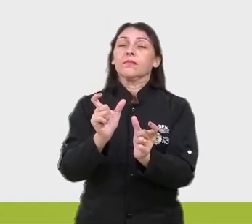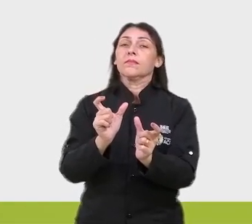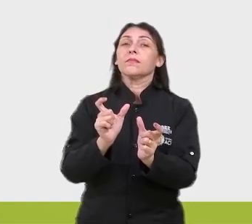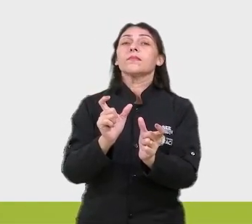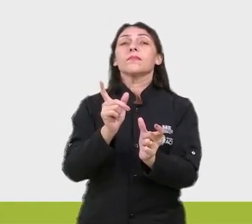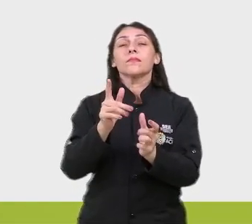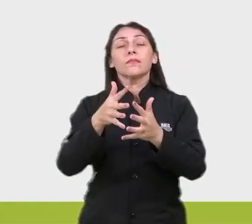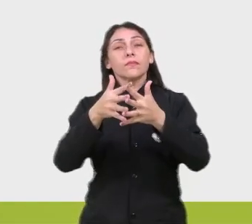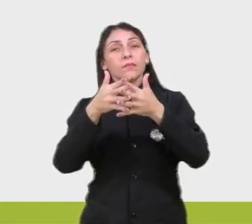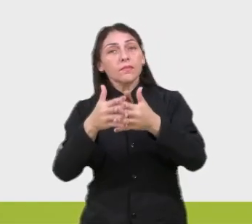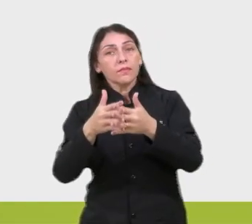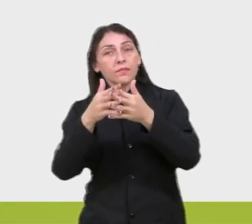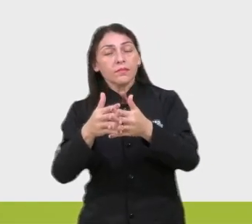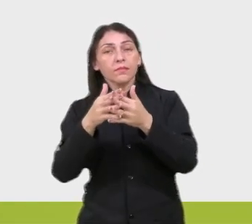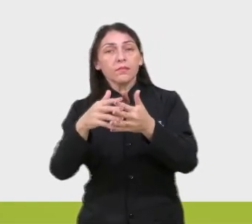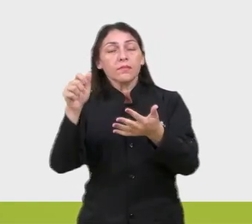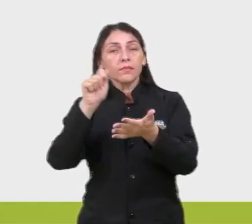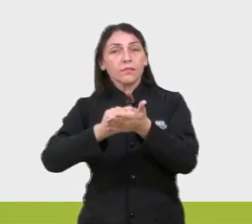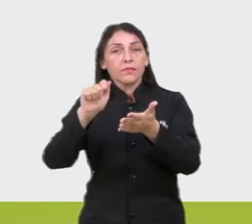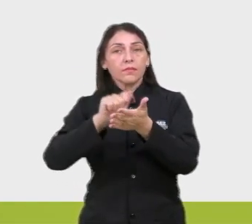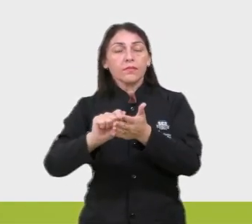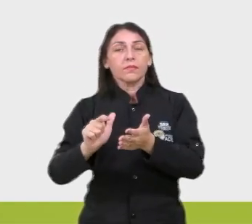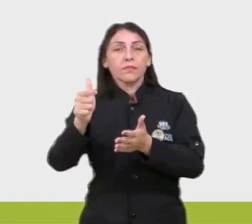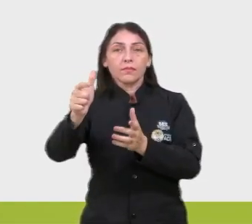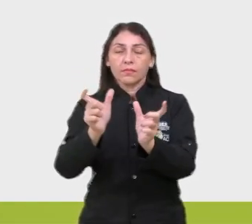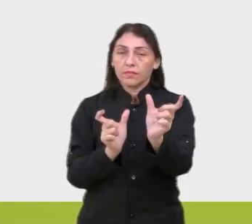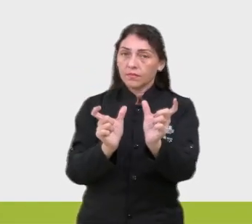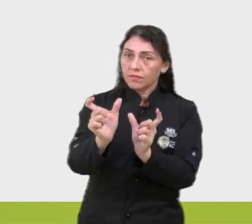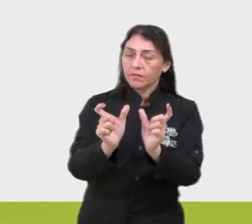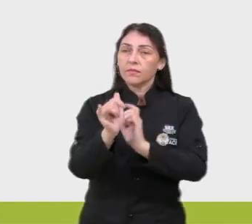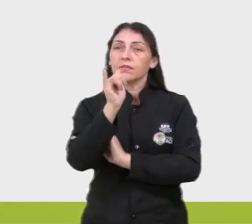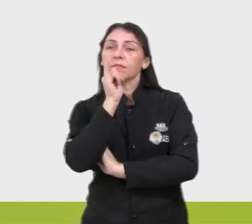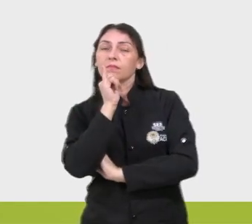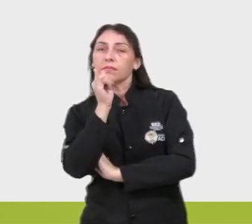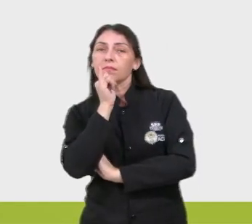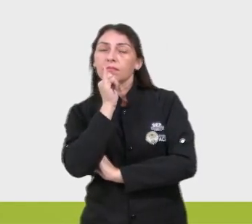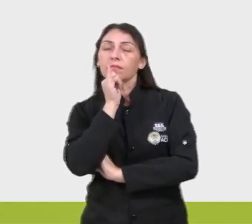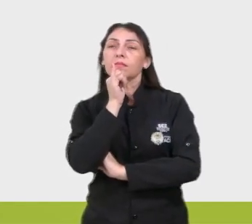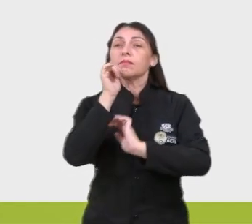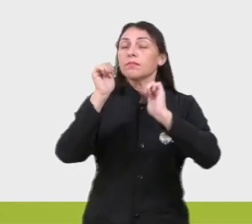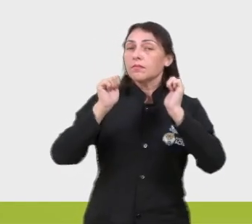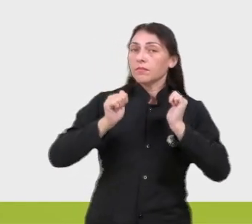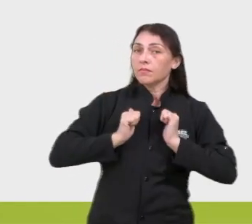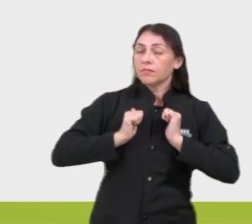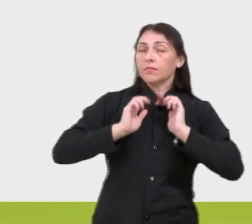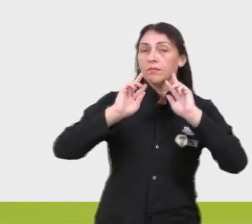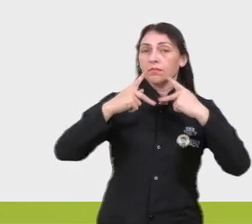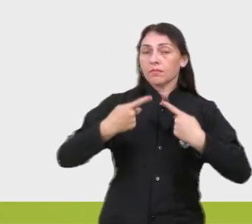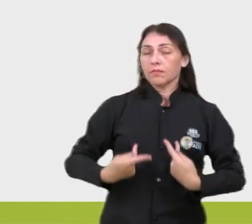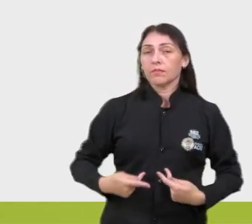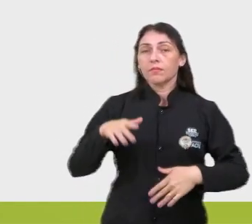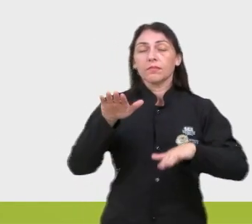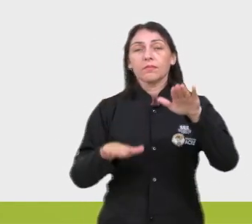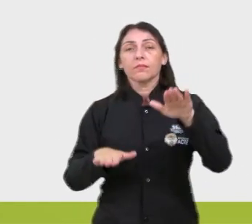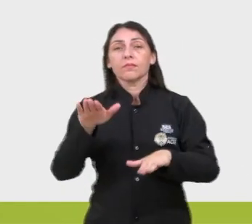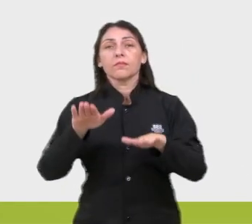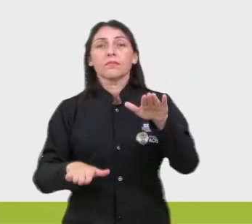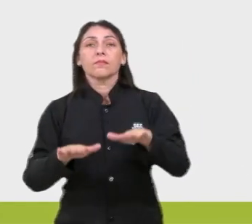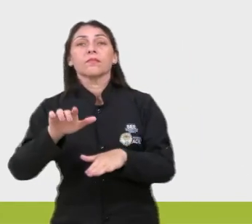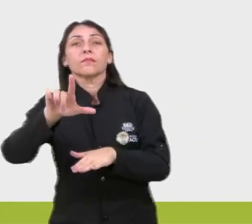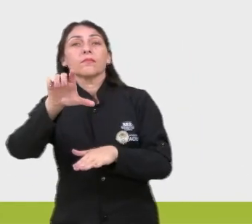você confunde e acaba escrevendo outra palavra. Por exemplo, aqui, ó. O comportamento humano de acordo com o